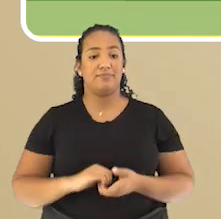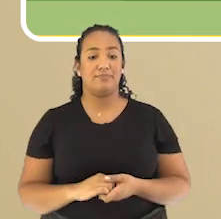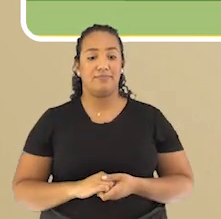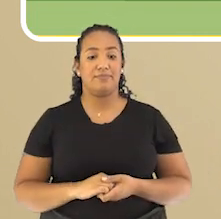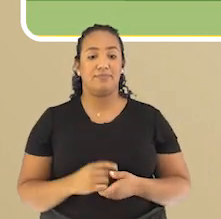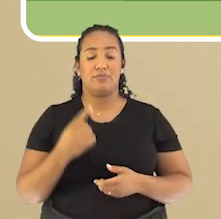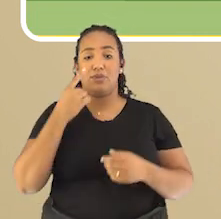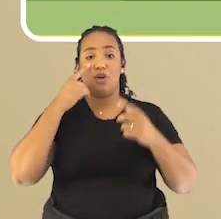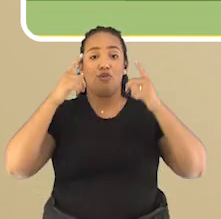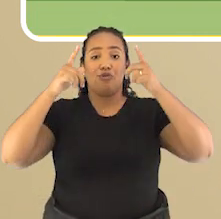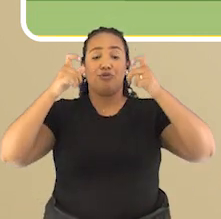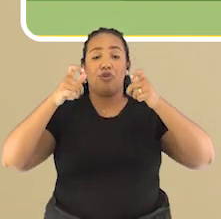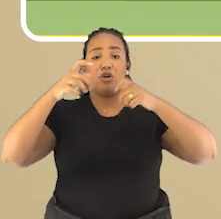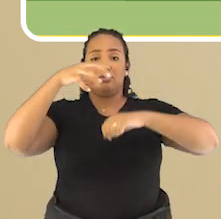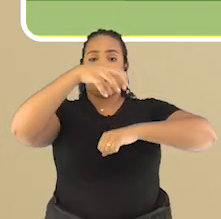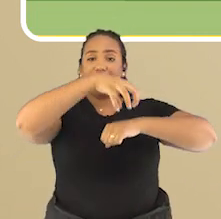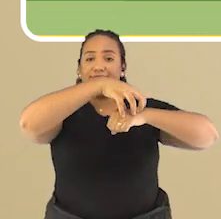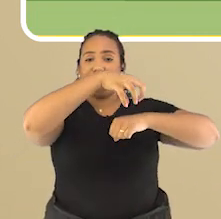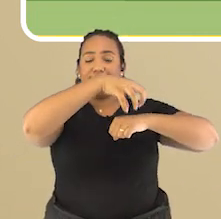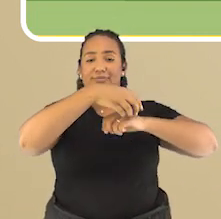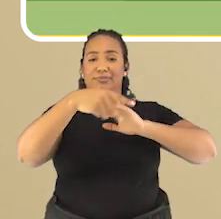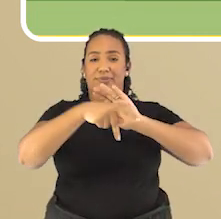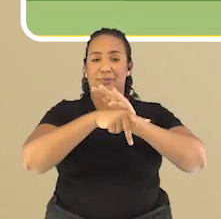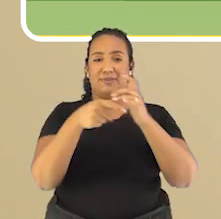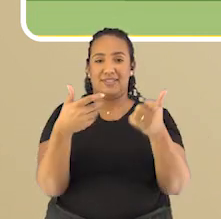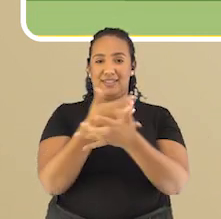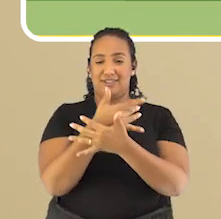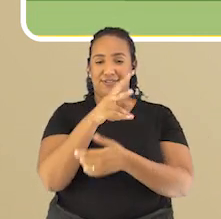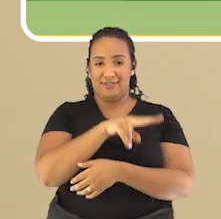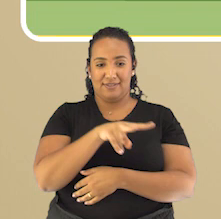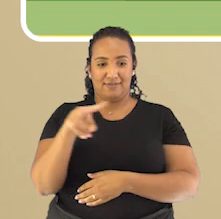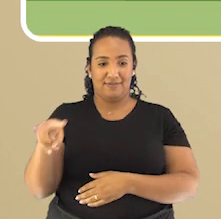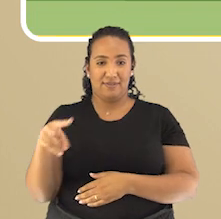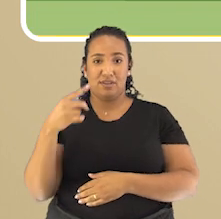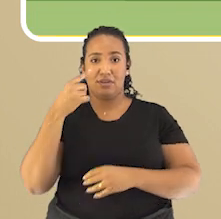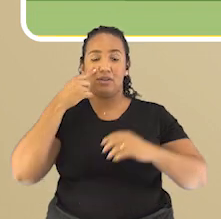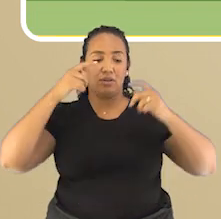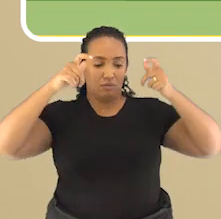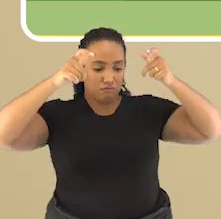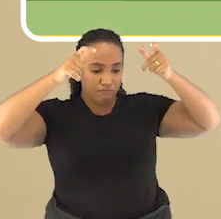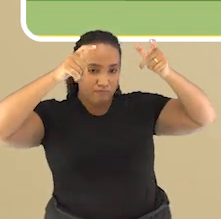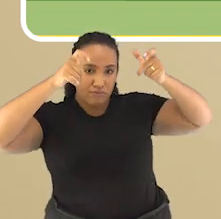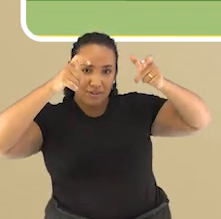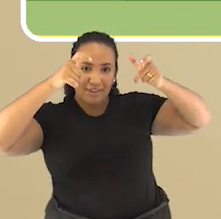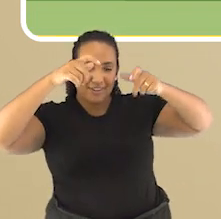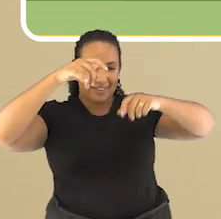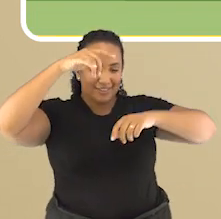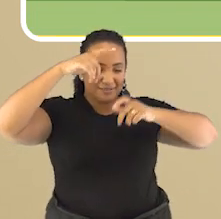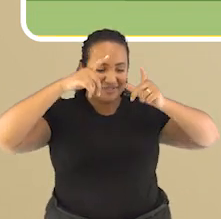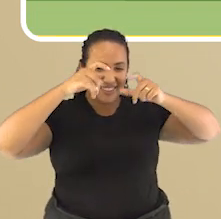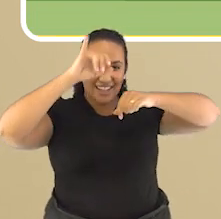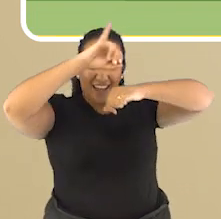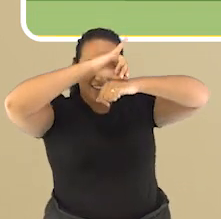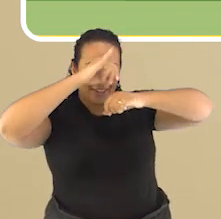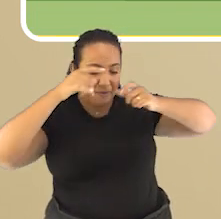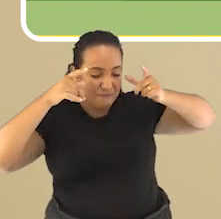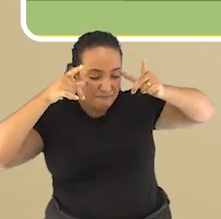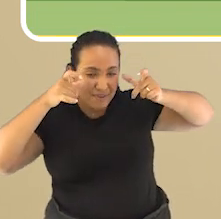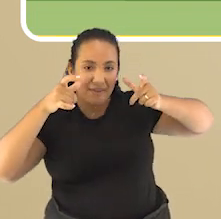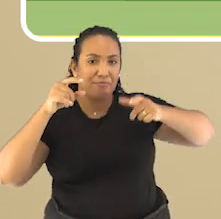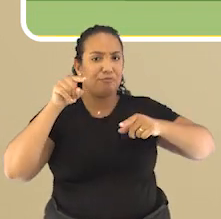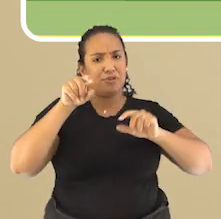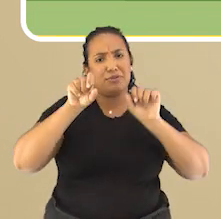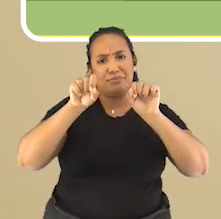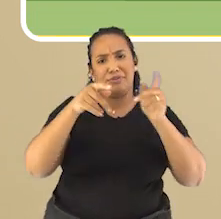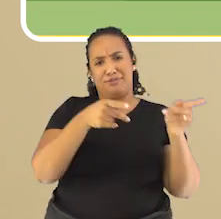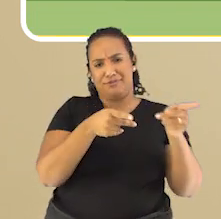temos uma foto do Convento da Penha, que fica em Vila Velha, visto de cima para baixo. Talvez você até tenha tido a